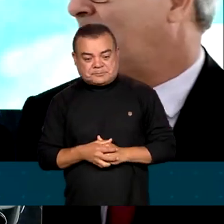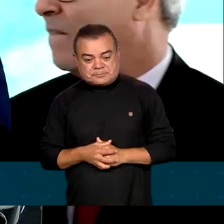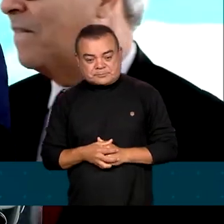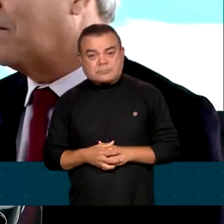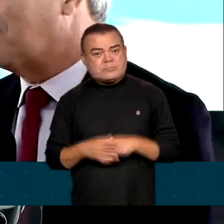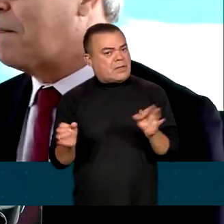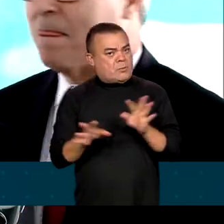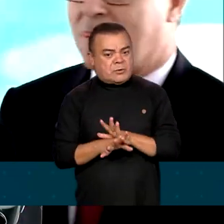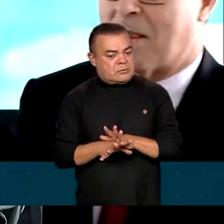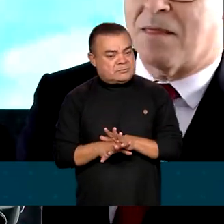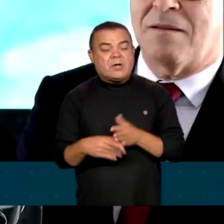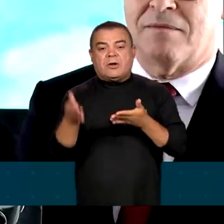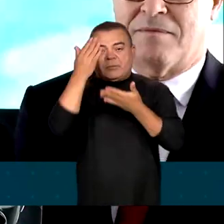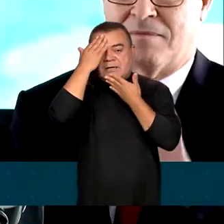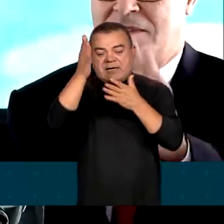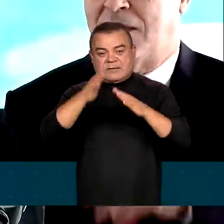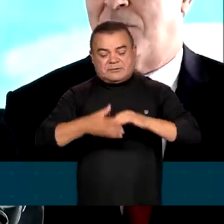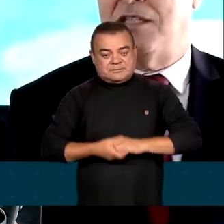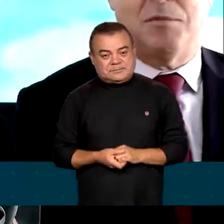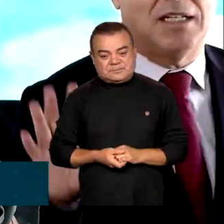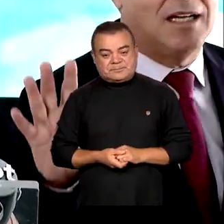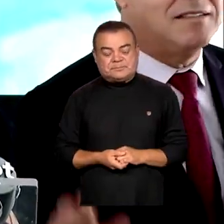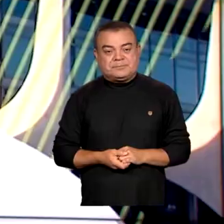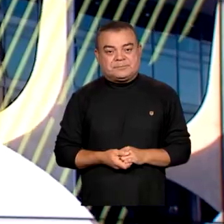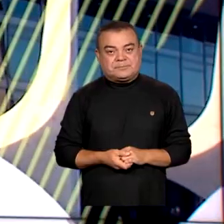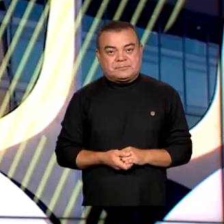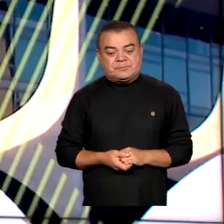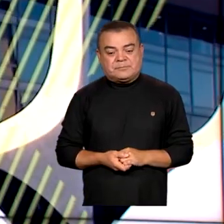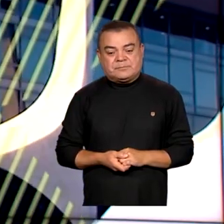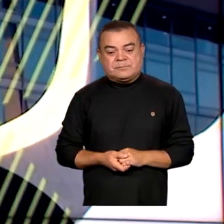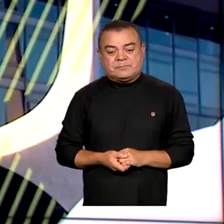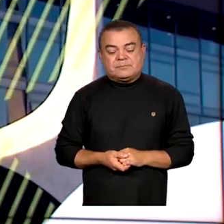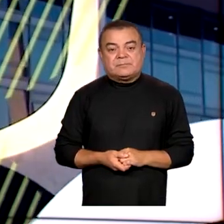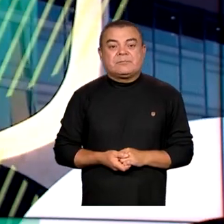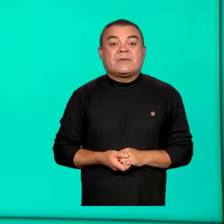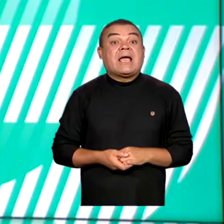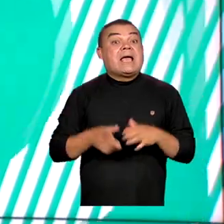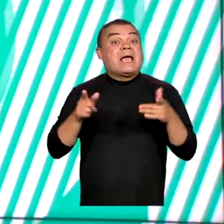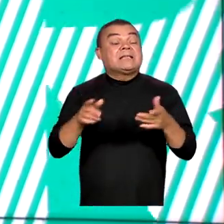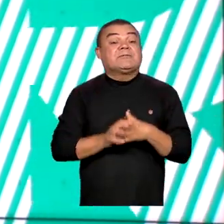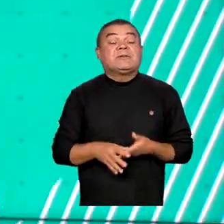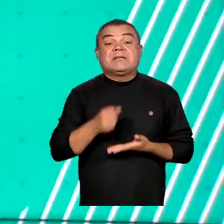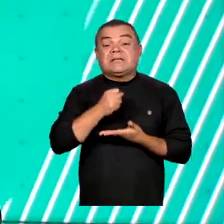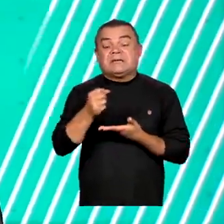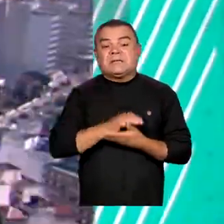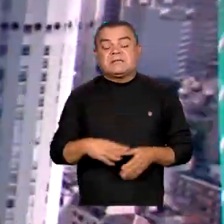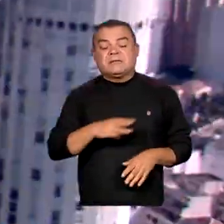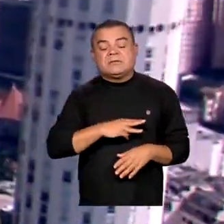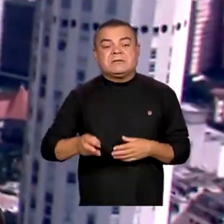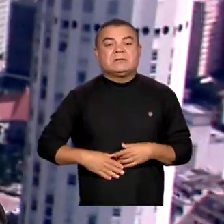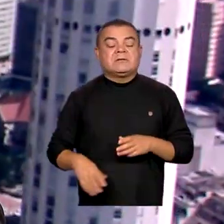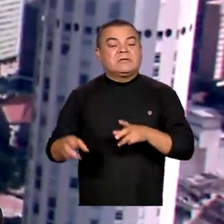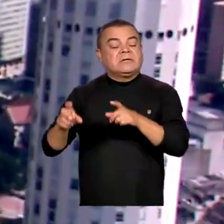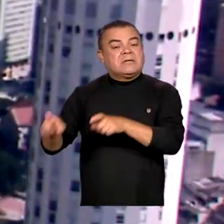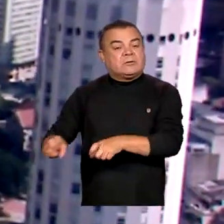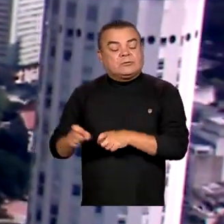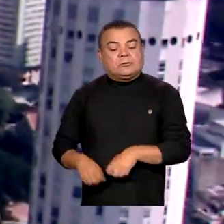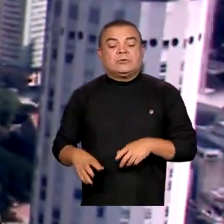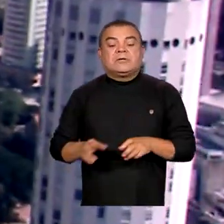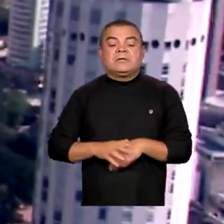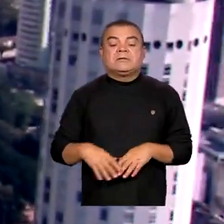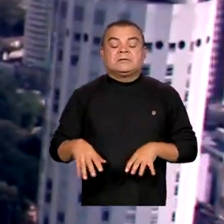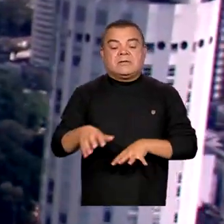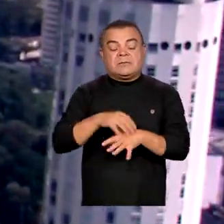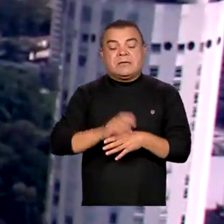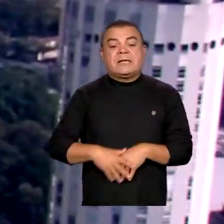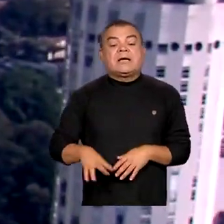Pronto? Obrigado. Obrigado, gente. Obrigado, gente. Obrigado. Obrigado. Essa foi a entrevista do ministro da Agricultura e Pecuária, Carlos